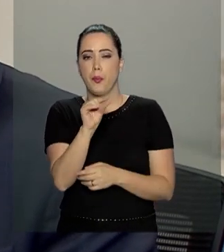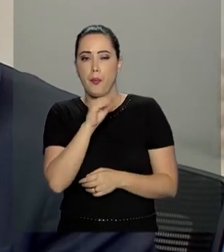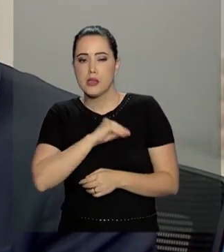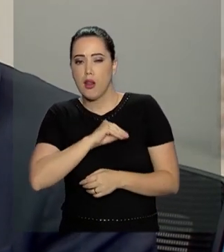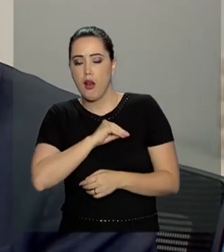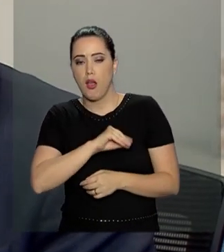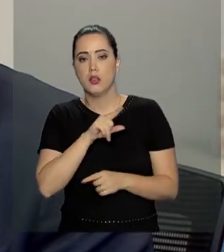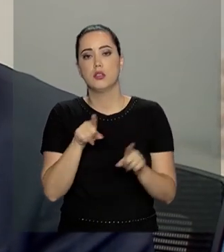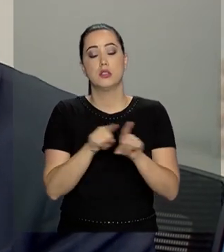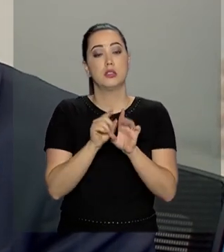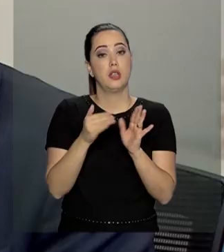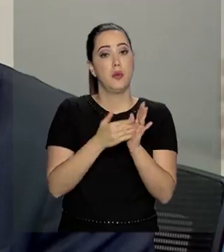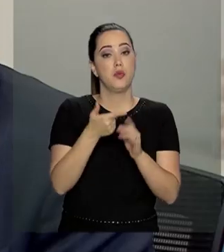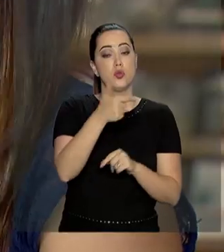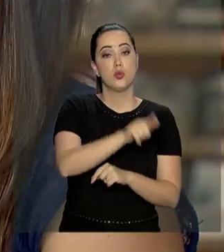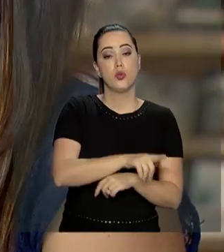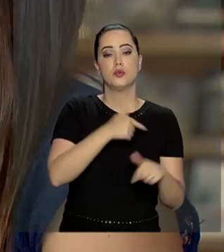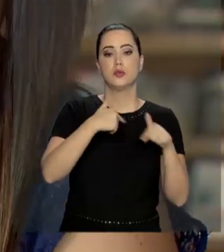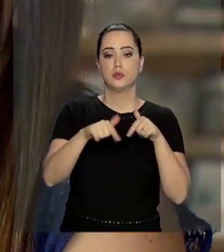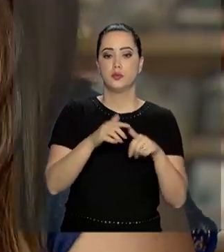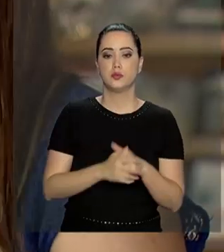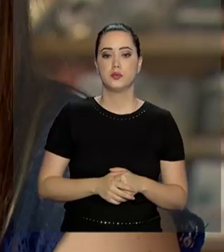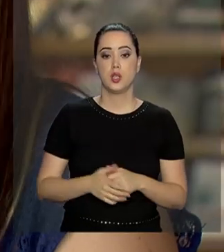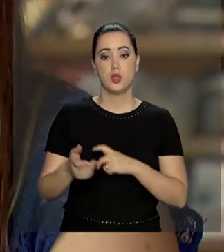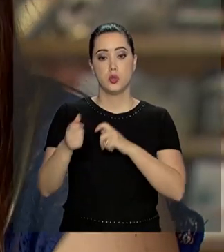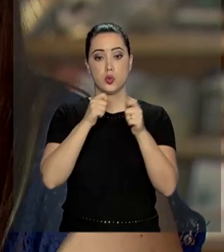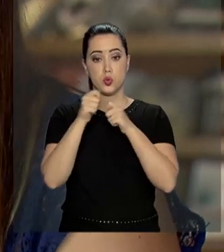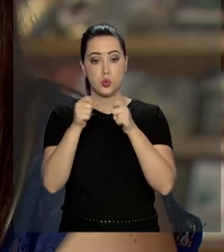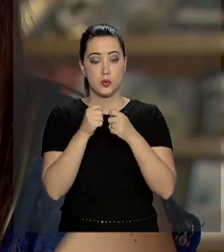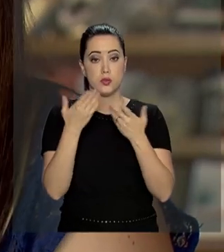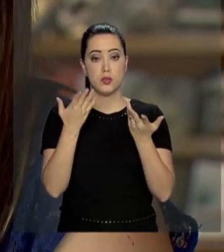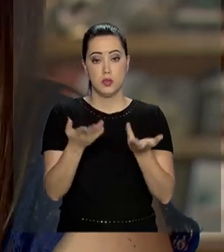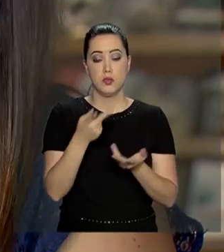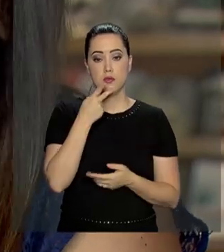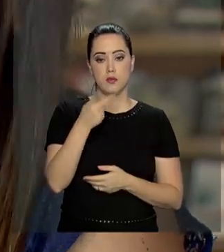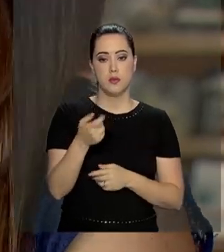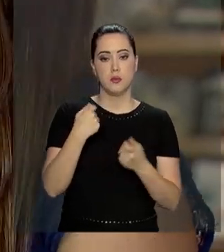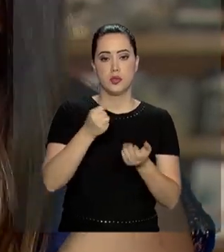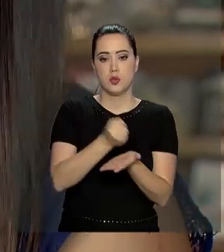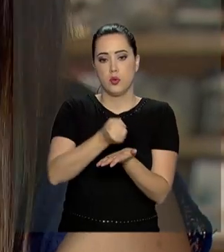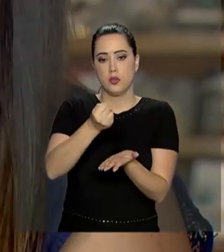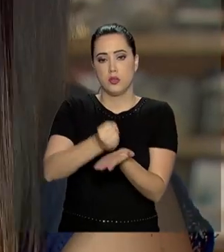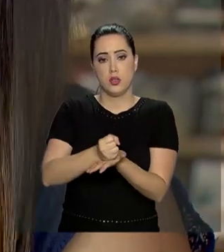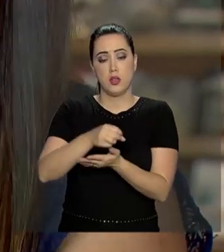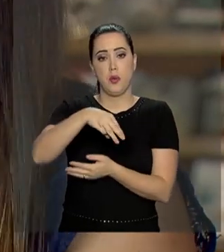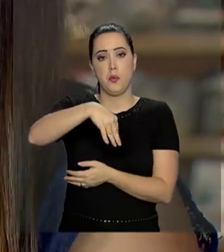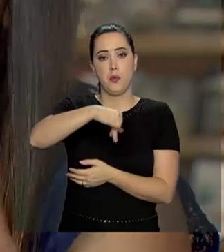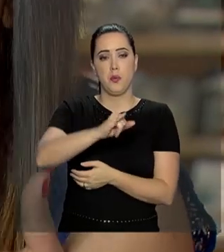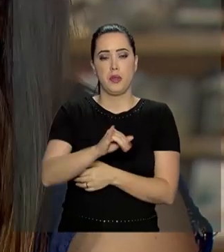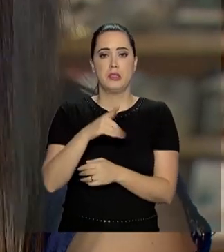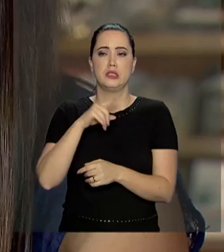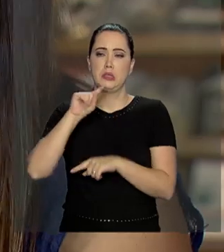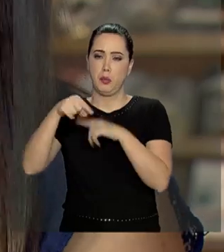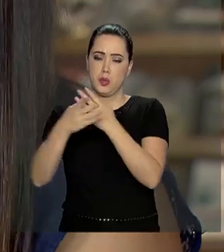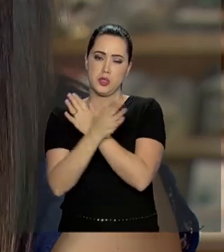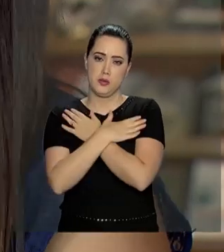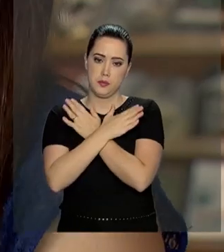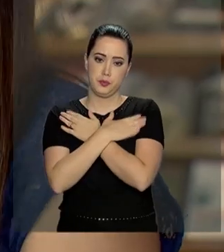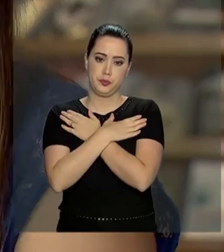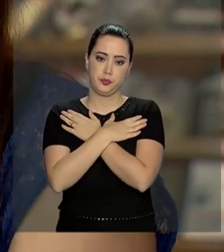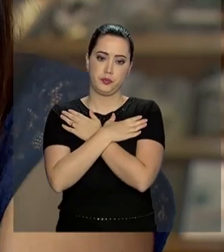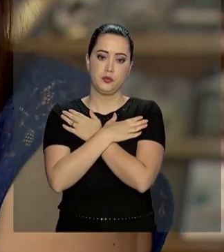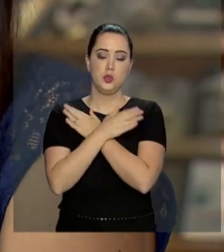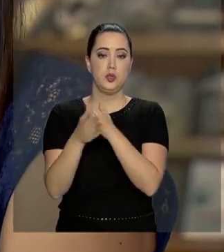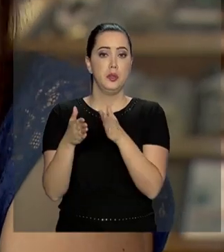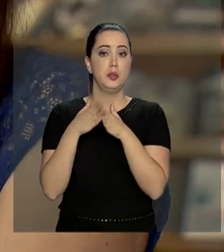para ele até que ele possa voltar a trabalhar. A jornalista Juliana Barbosa precisou se registrar no programa quando ficou desempregada. De